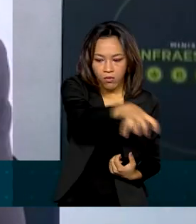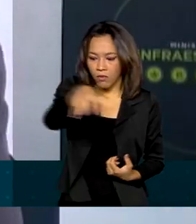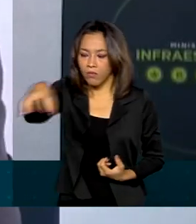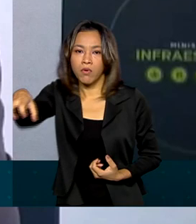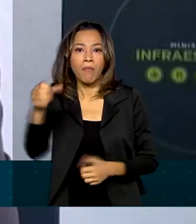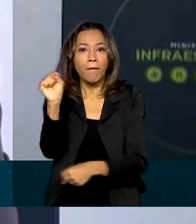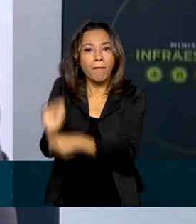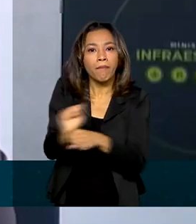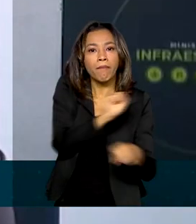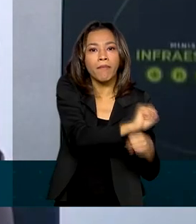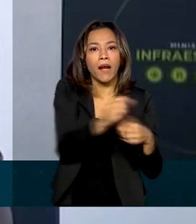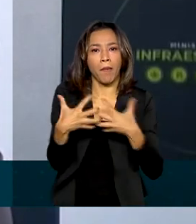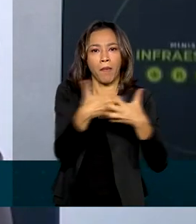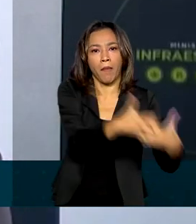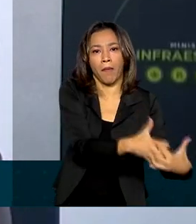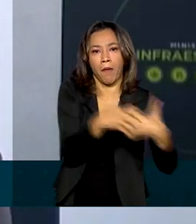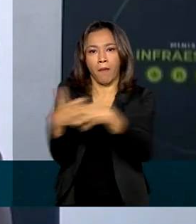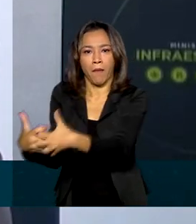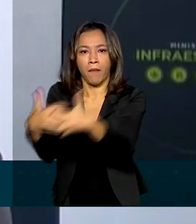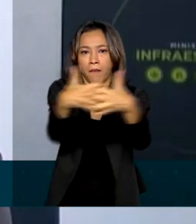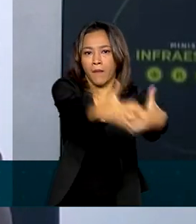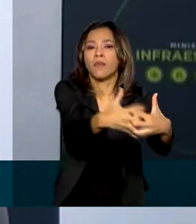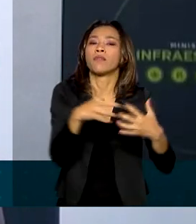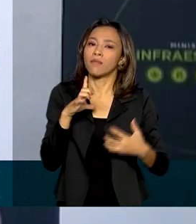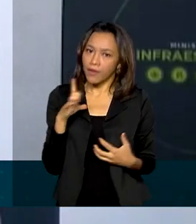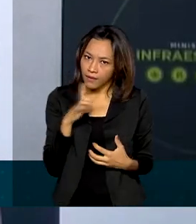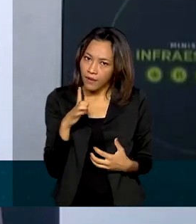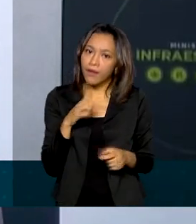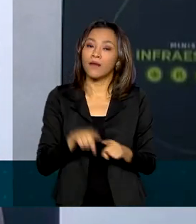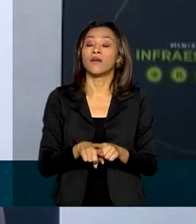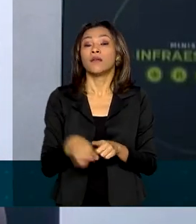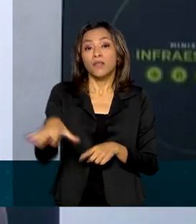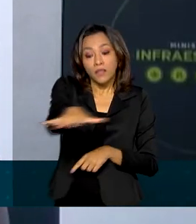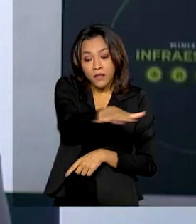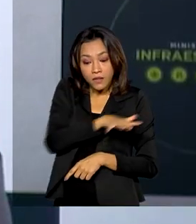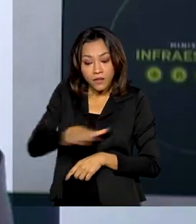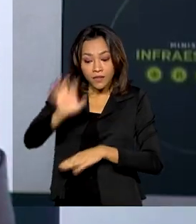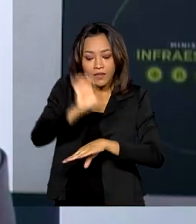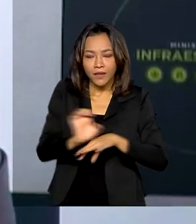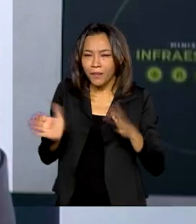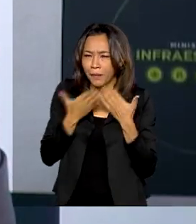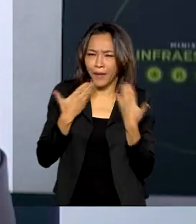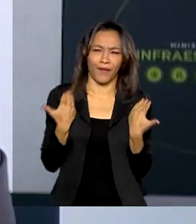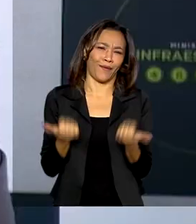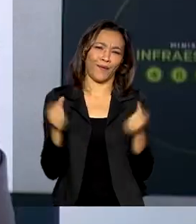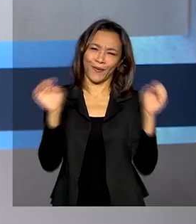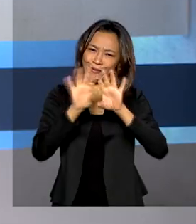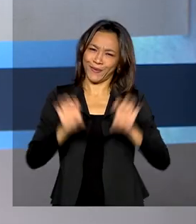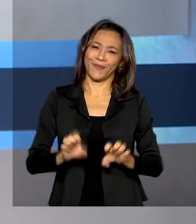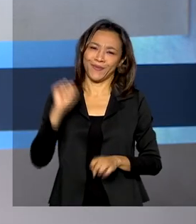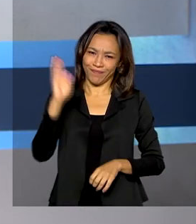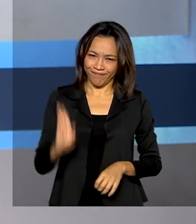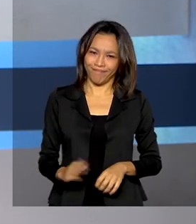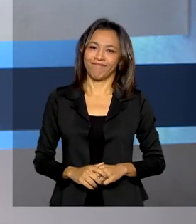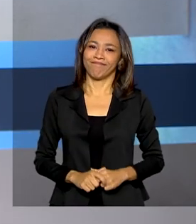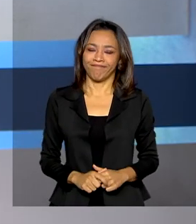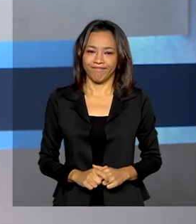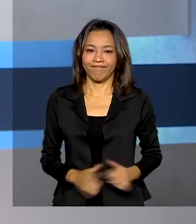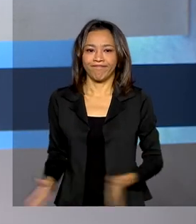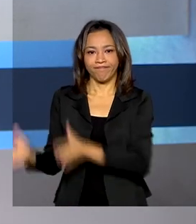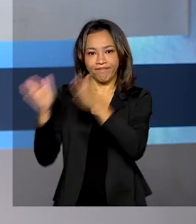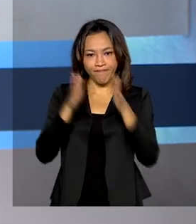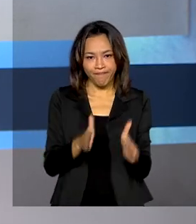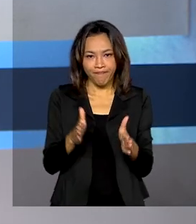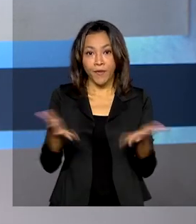as áreas de escape, nós vamos ter o Estado, que vai ter, seguramente, a melhor infraestrutura do Brasil. A partir